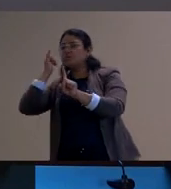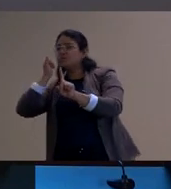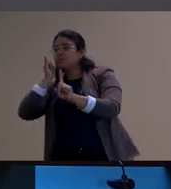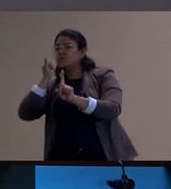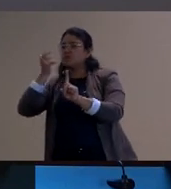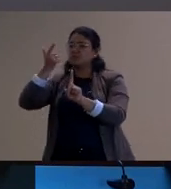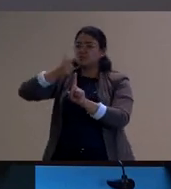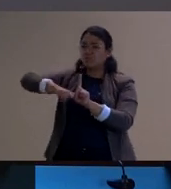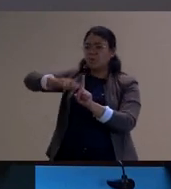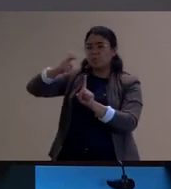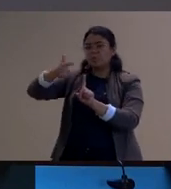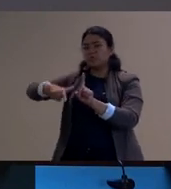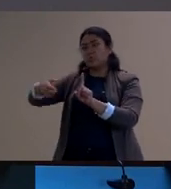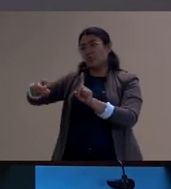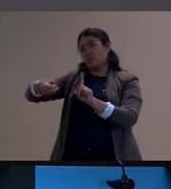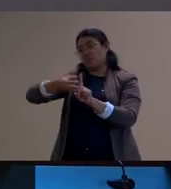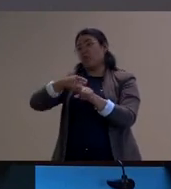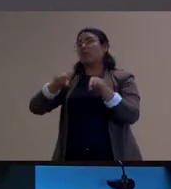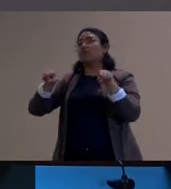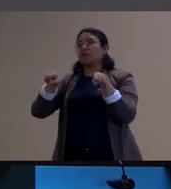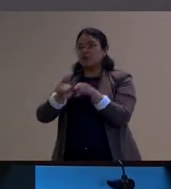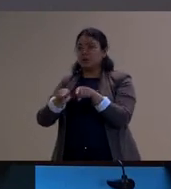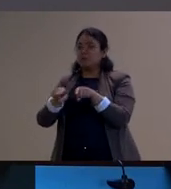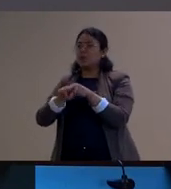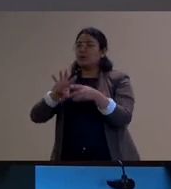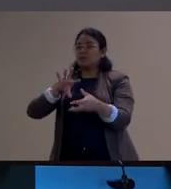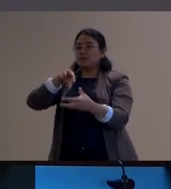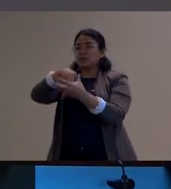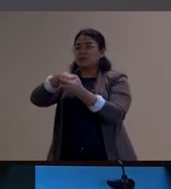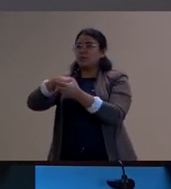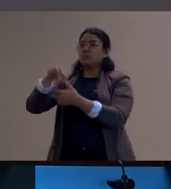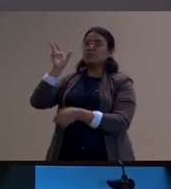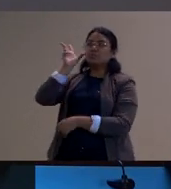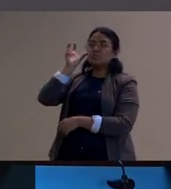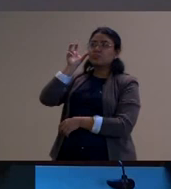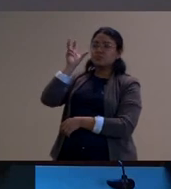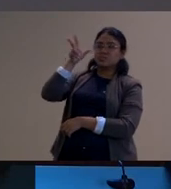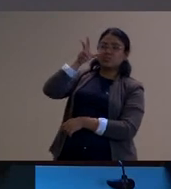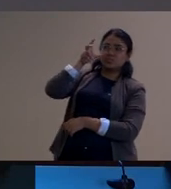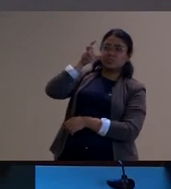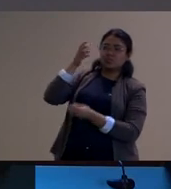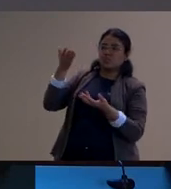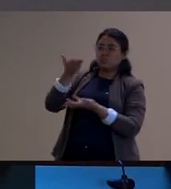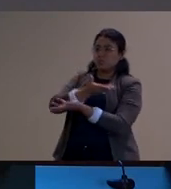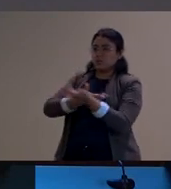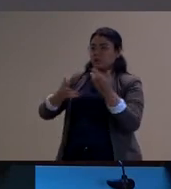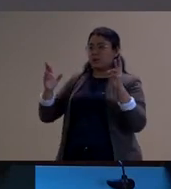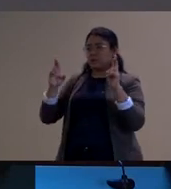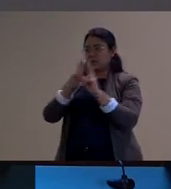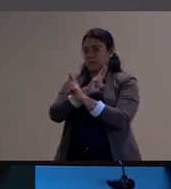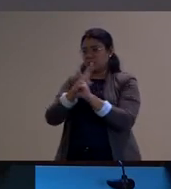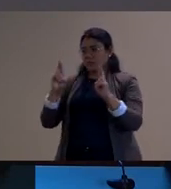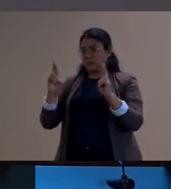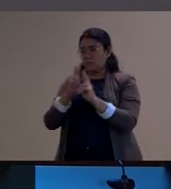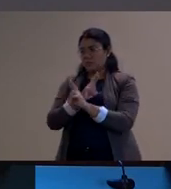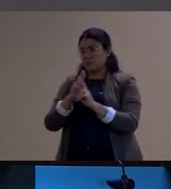um novo e de inserir também essa experiência do ouvinte numa relação que se pretende